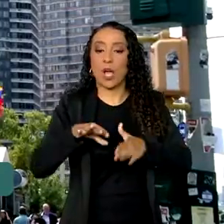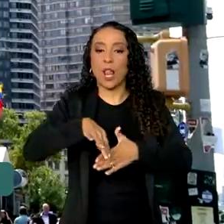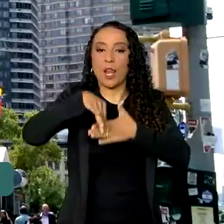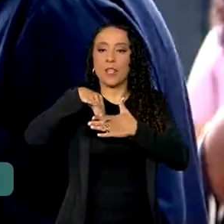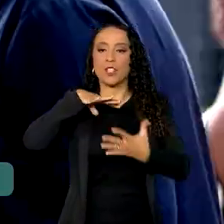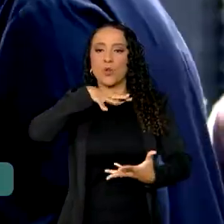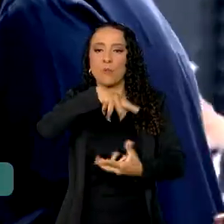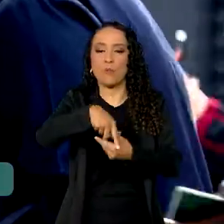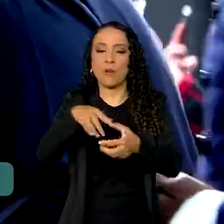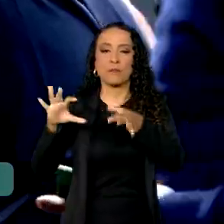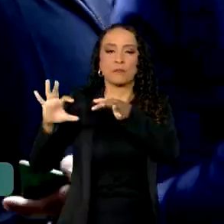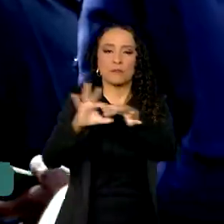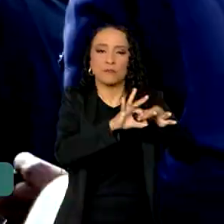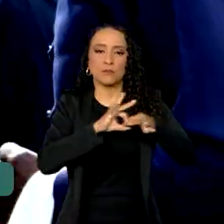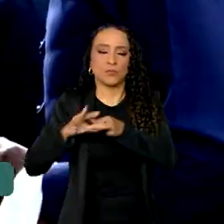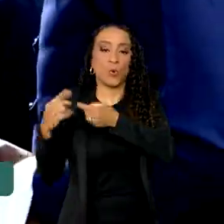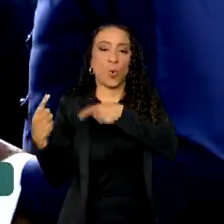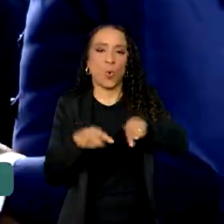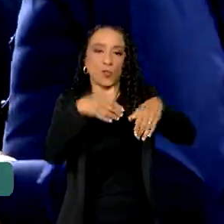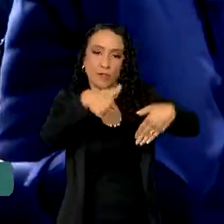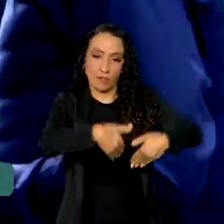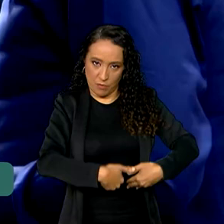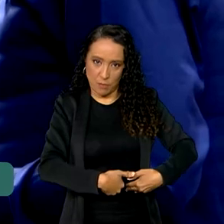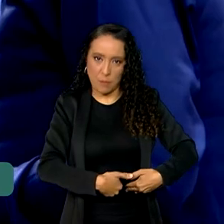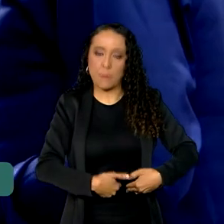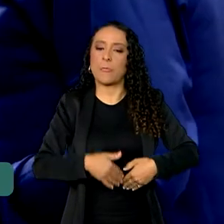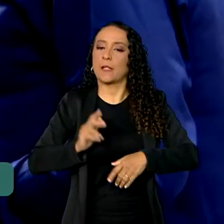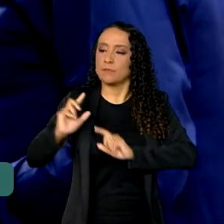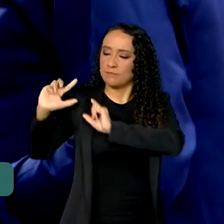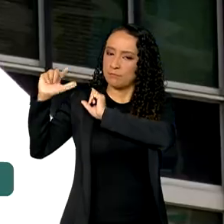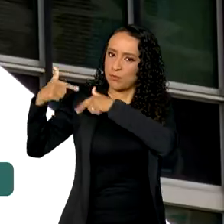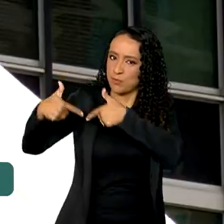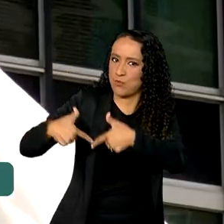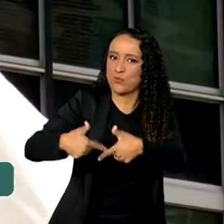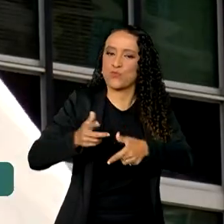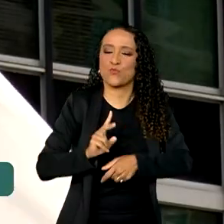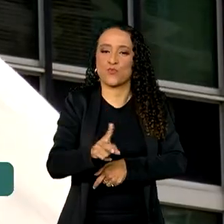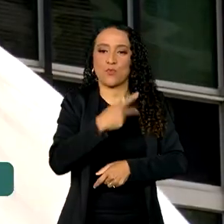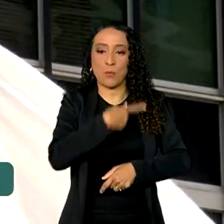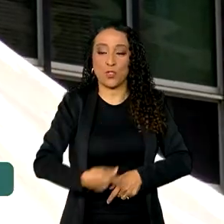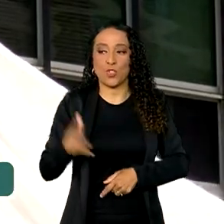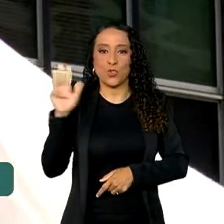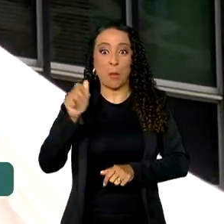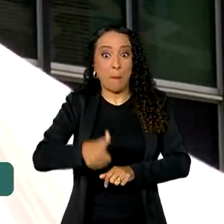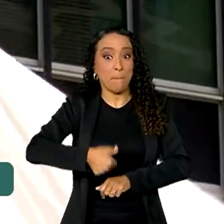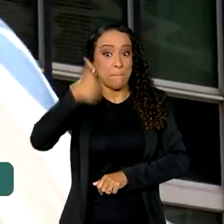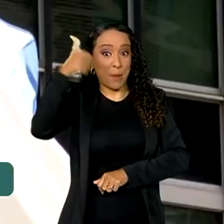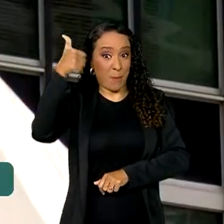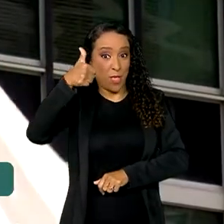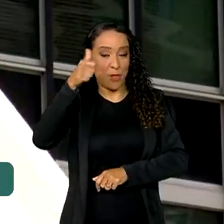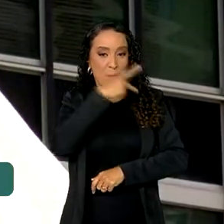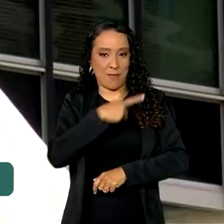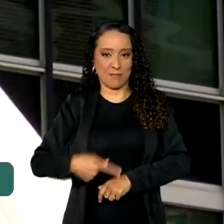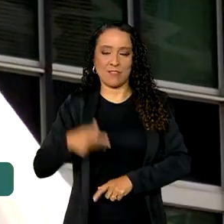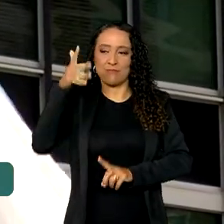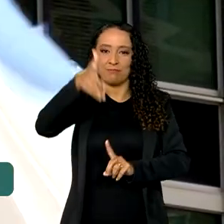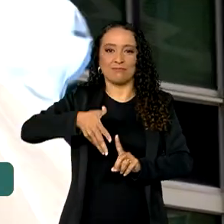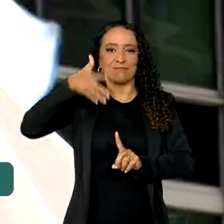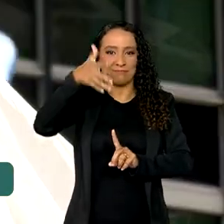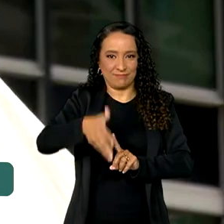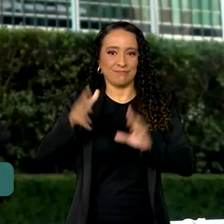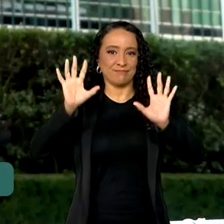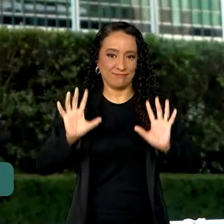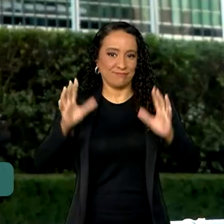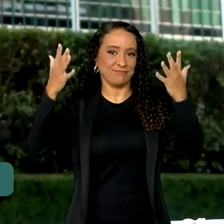uma aliança global contra a fome. Seguindo a tradição, o presidente Lula será o primeiro chefe de Estado a discursar no